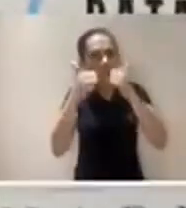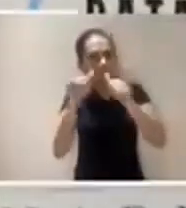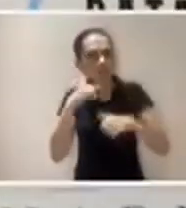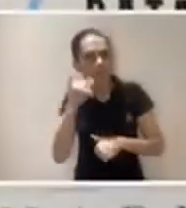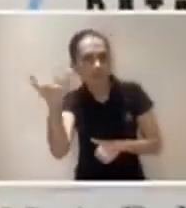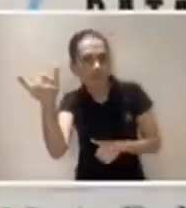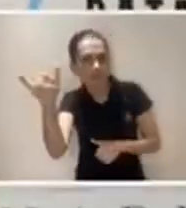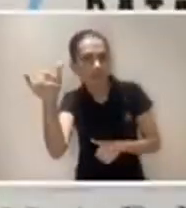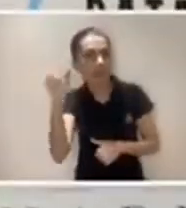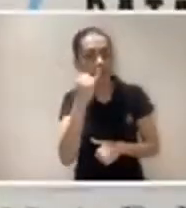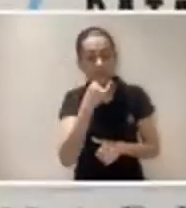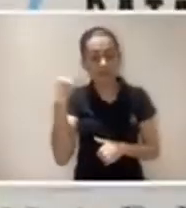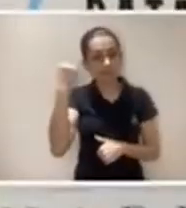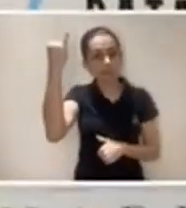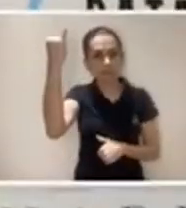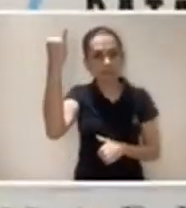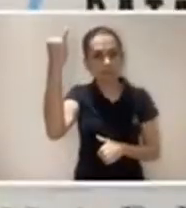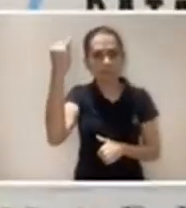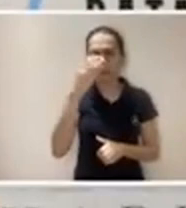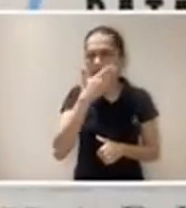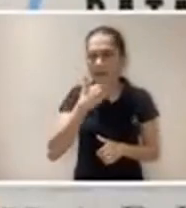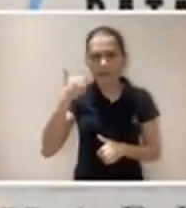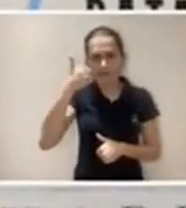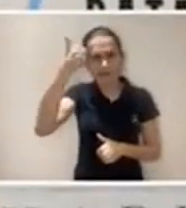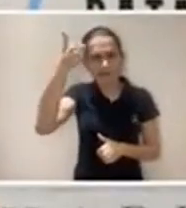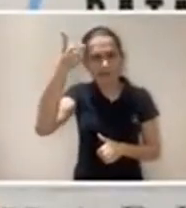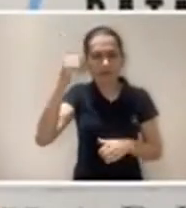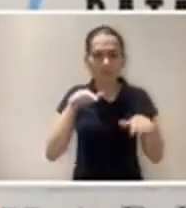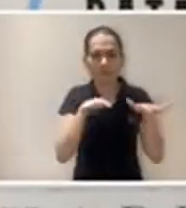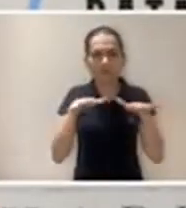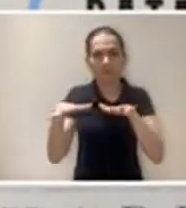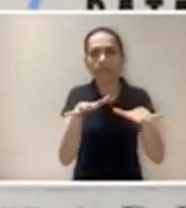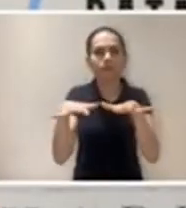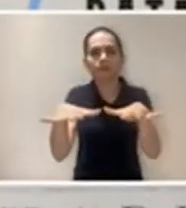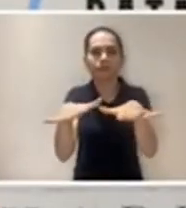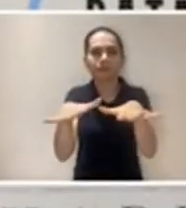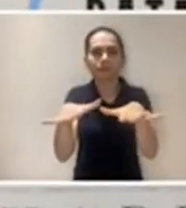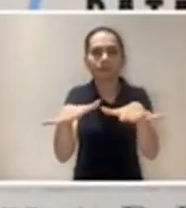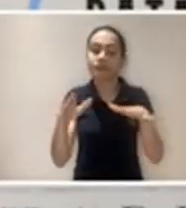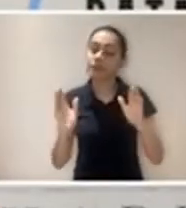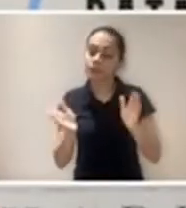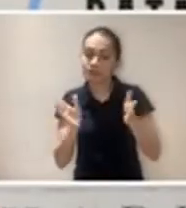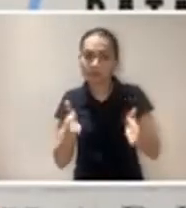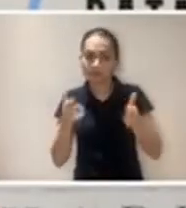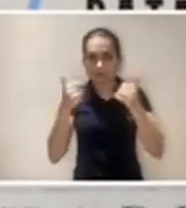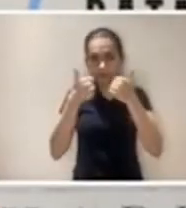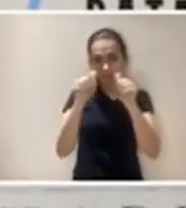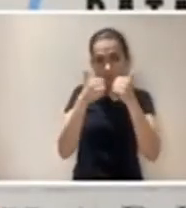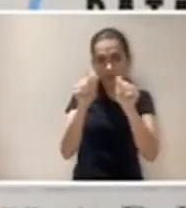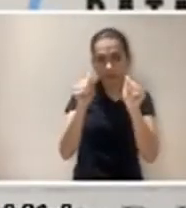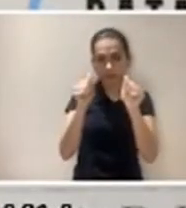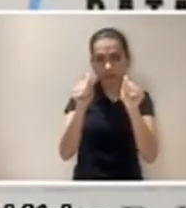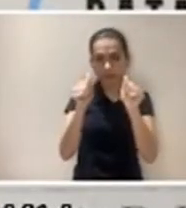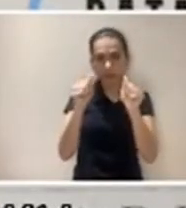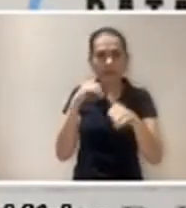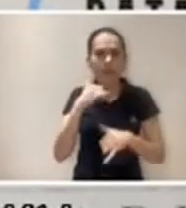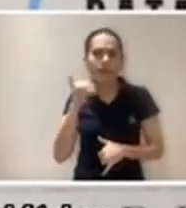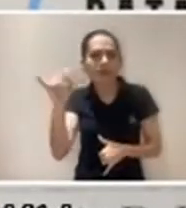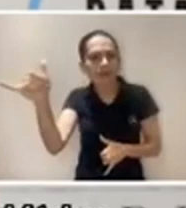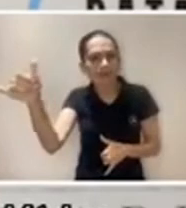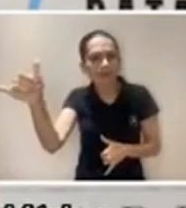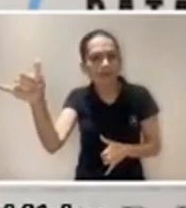veículo elétrico é essencial para a evolução da mobilidade. Então